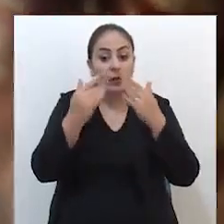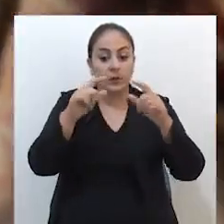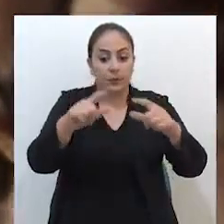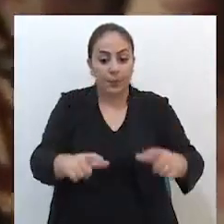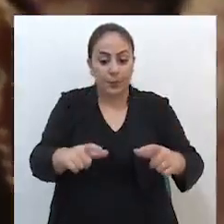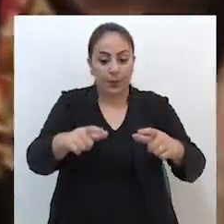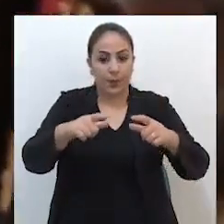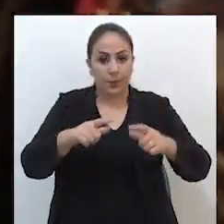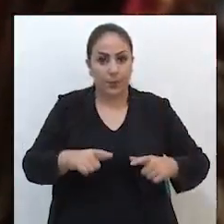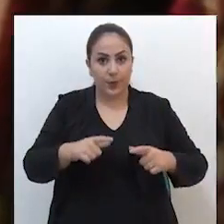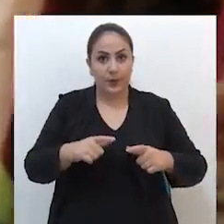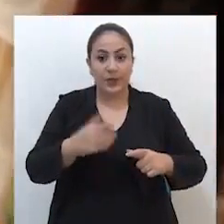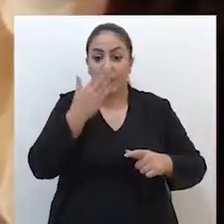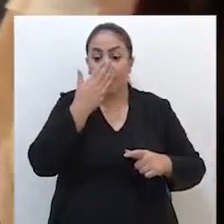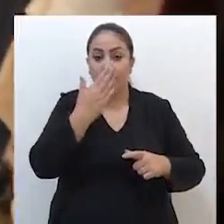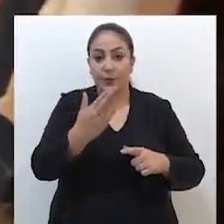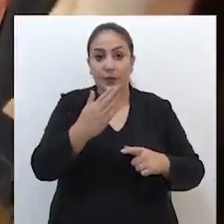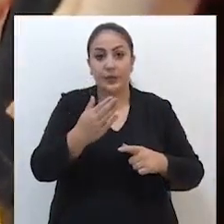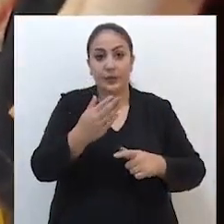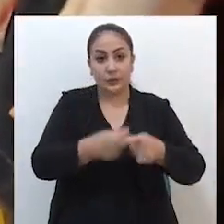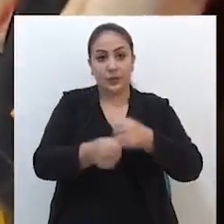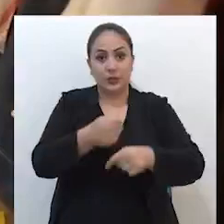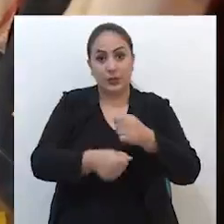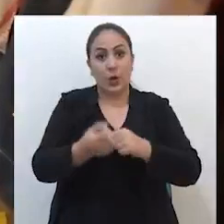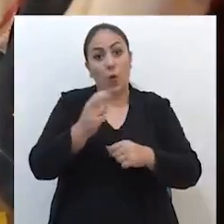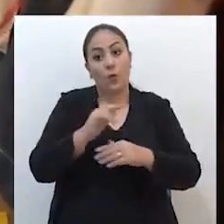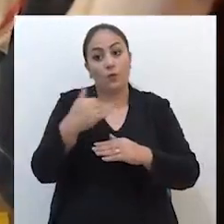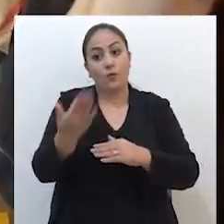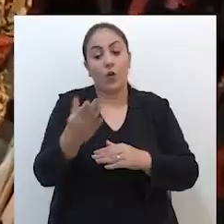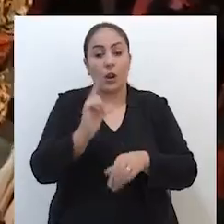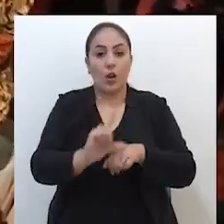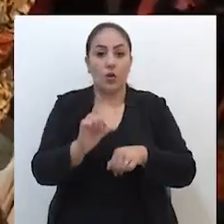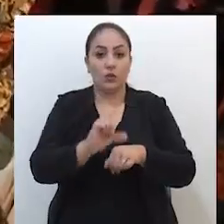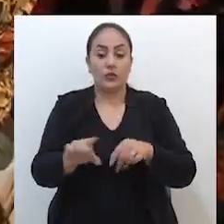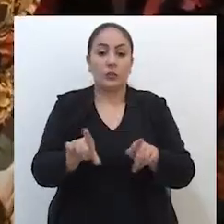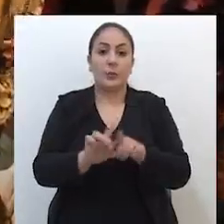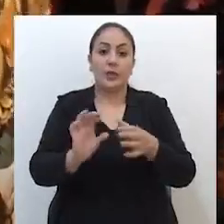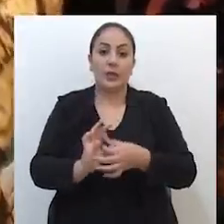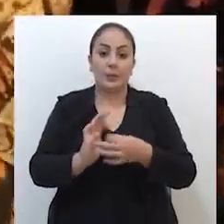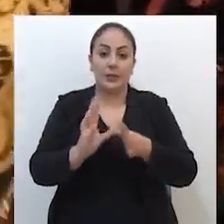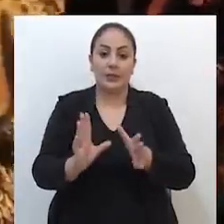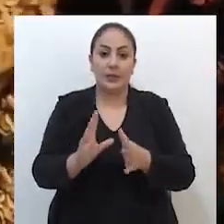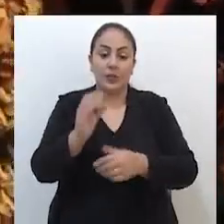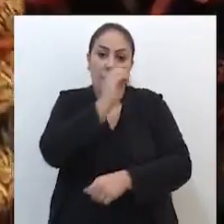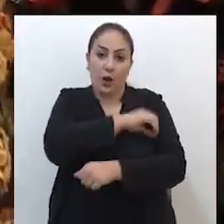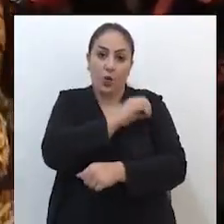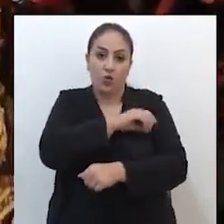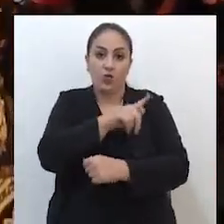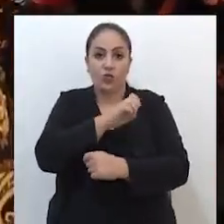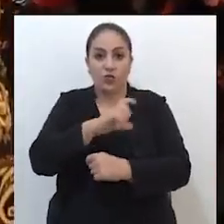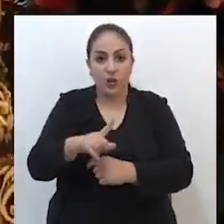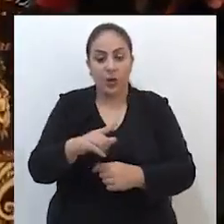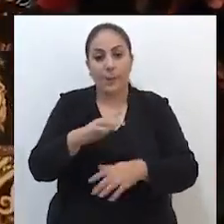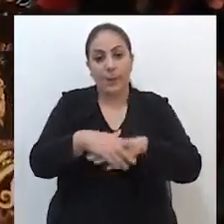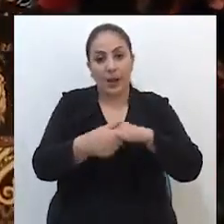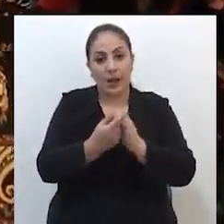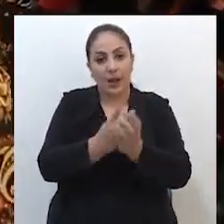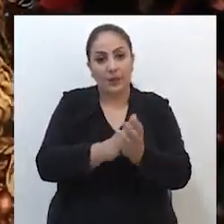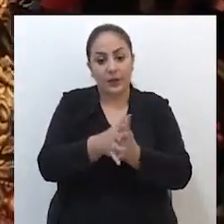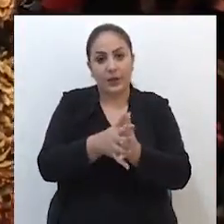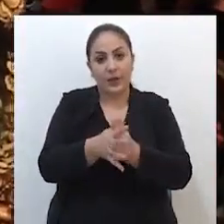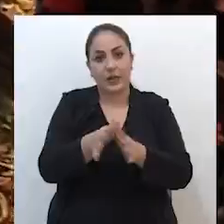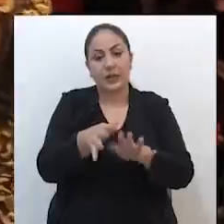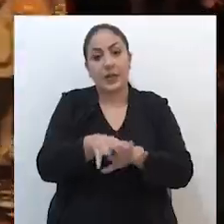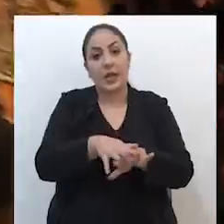demarcação de posição no chão em frente ao caixa ou fora da loja e disponibilização de álcool gel para a higienização das